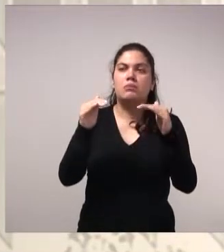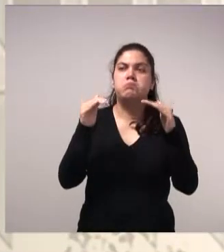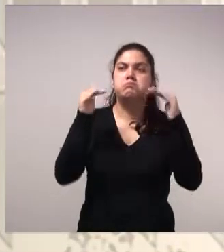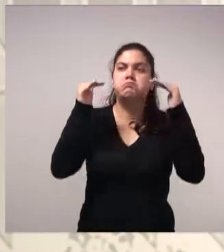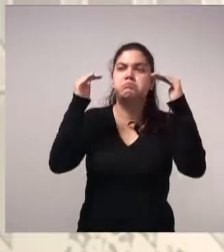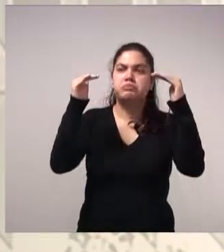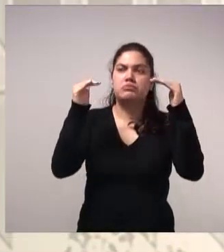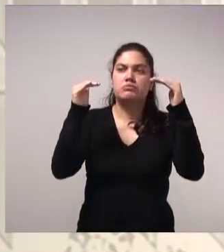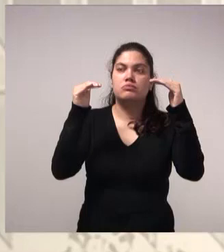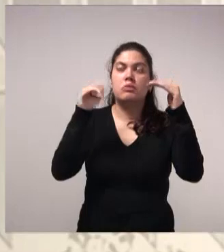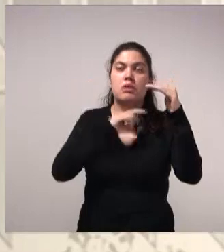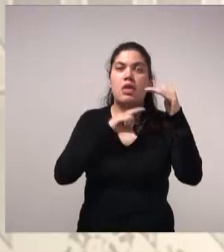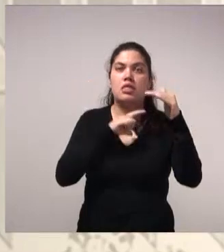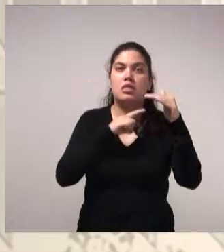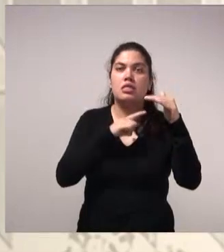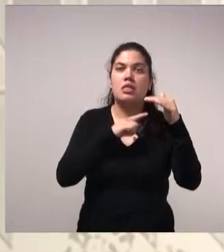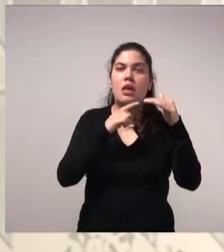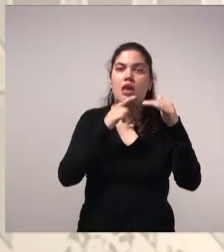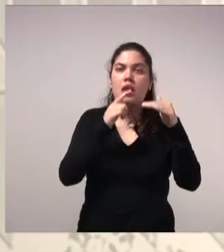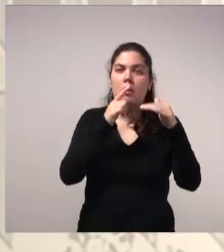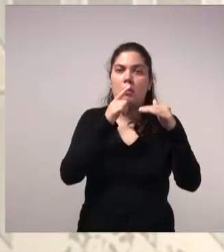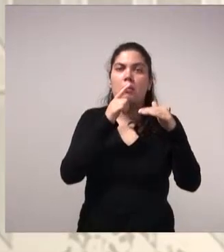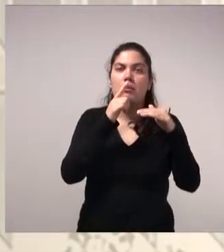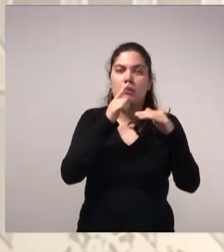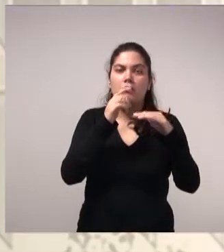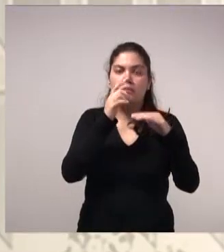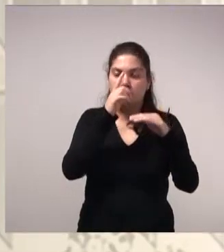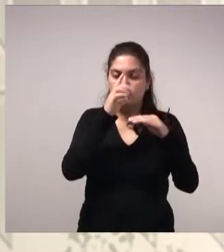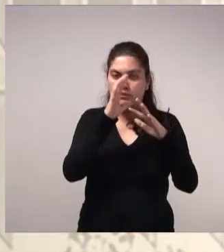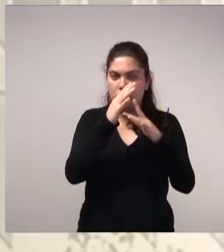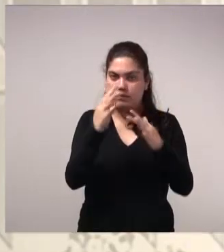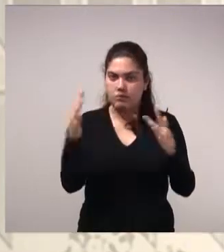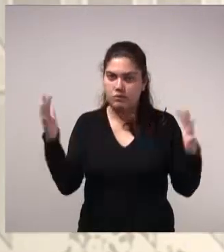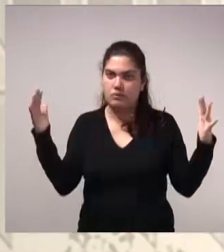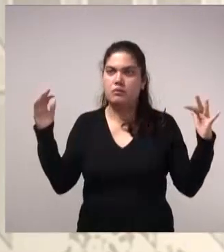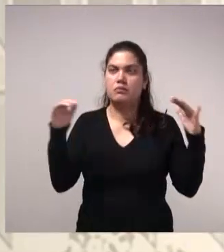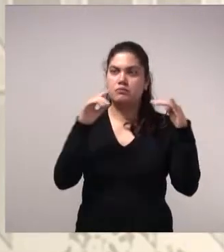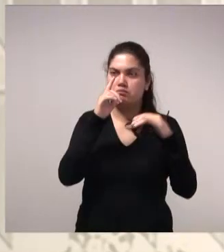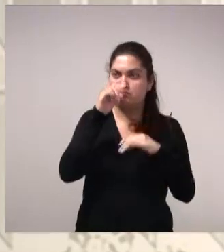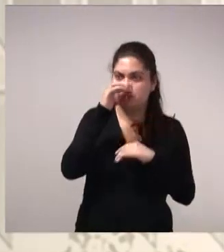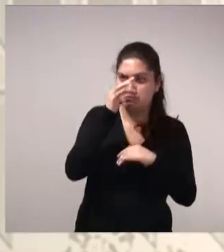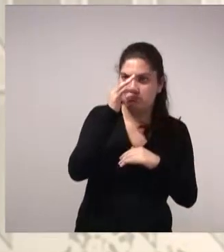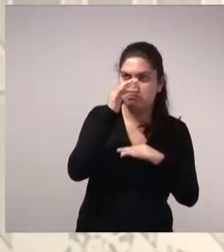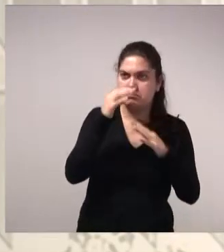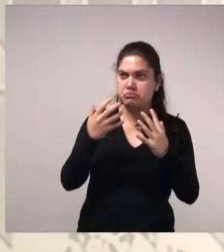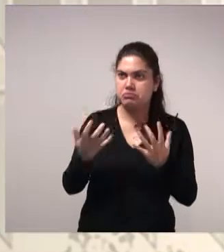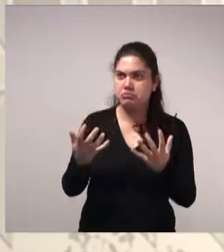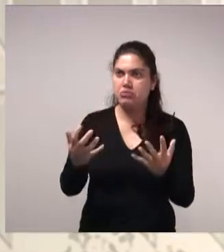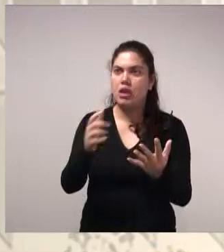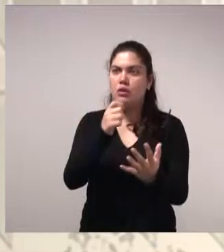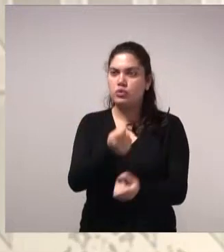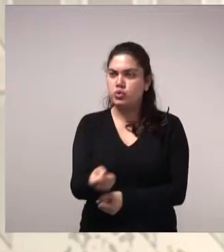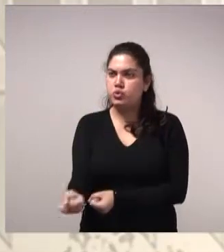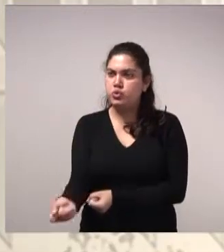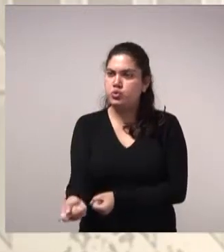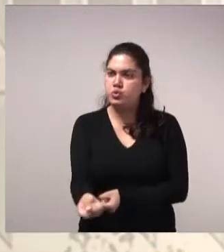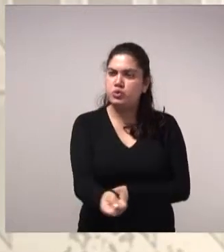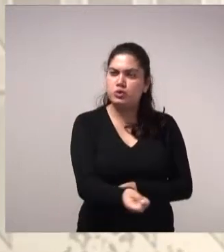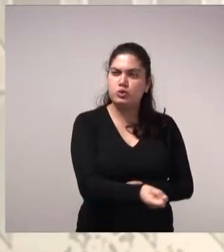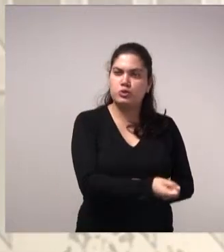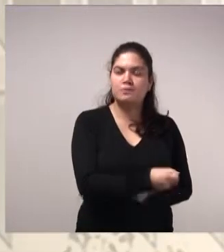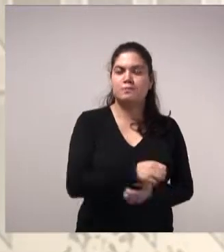uma área verde extensa, e esse desvio pode ocorrer para a irrigação desses jardins. As demais